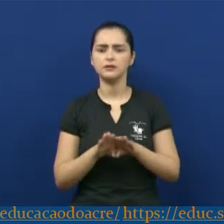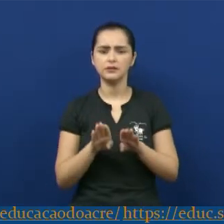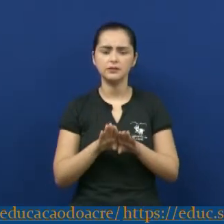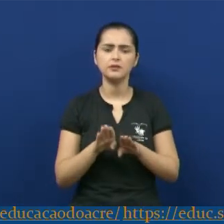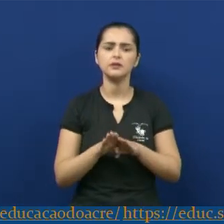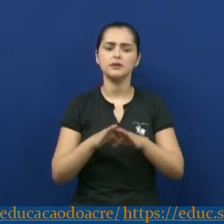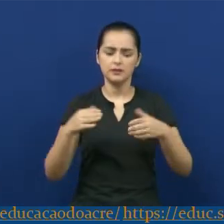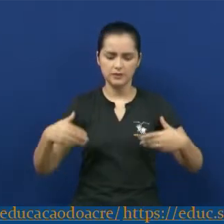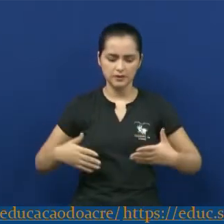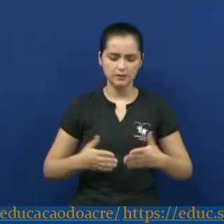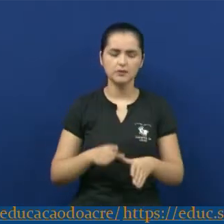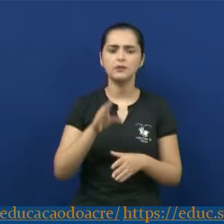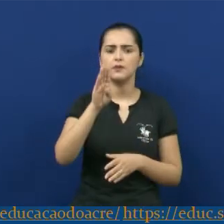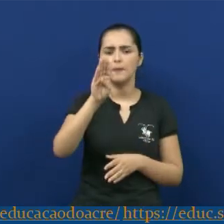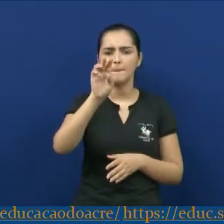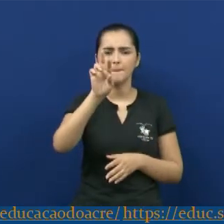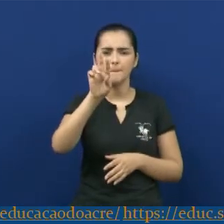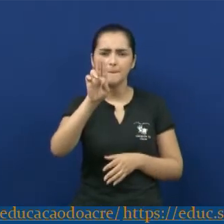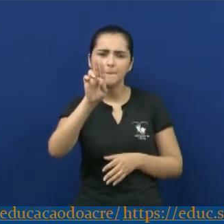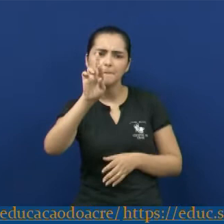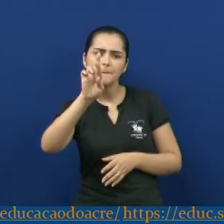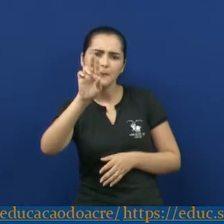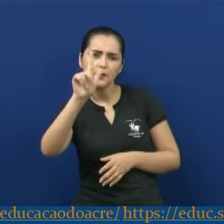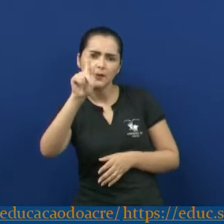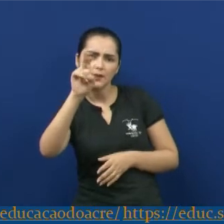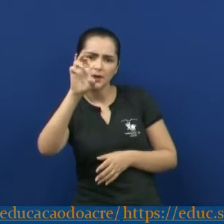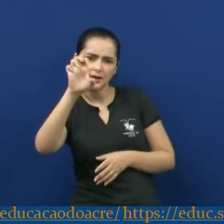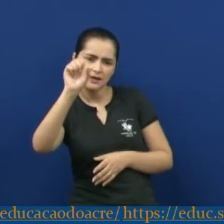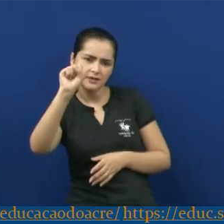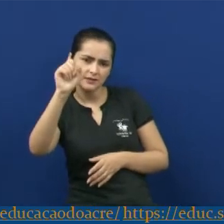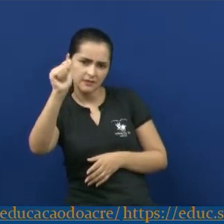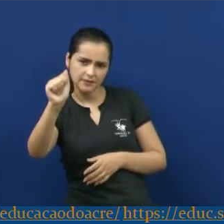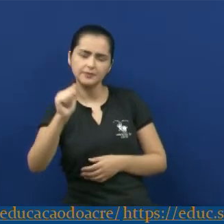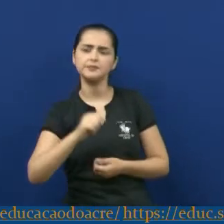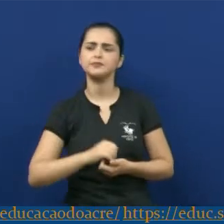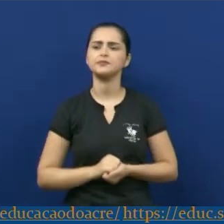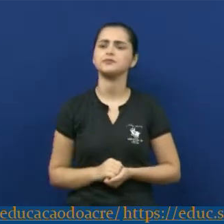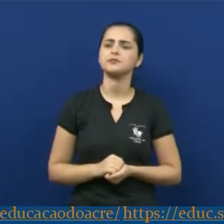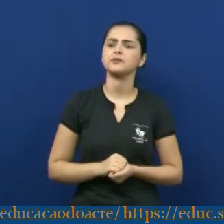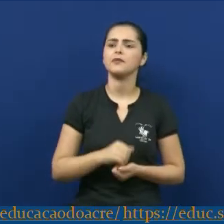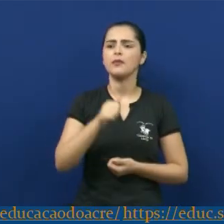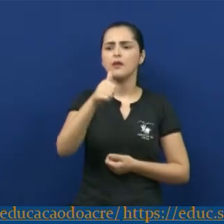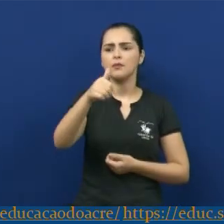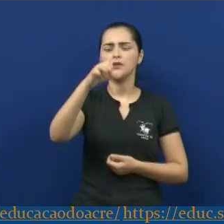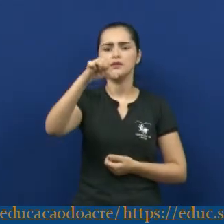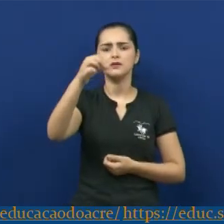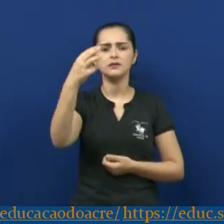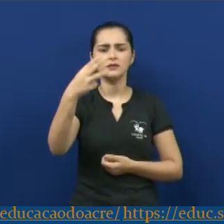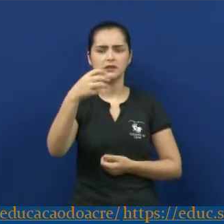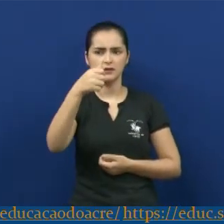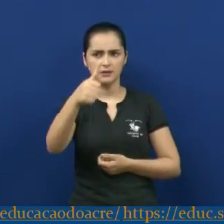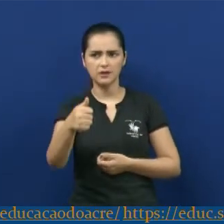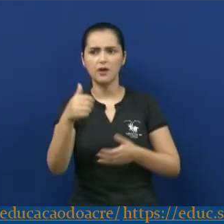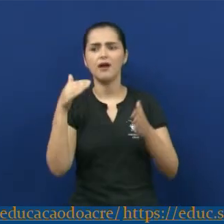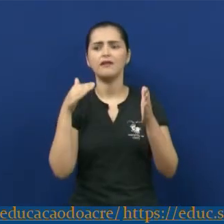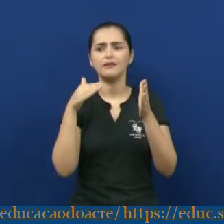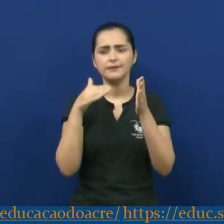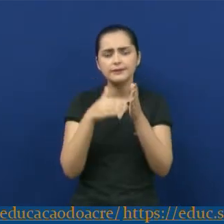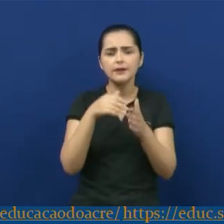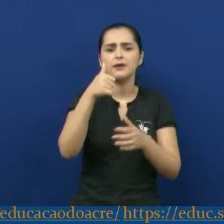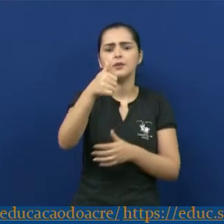burguesa. Em 1931, ingressa no Partido Comunista, onde permanece até 1945.